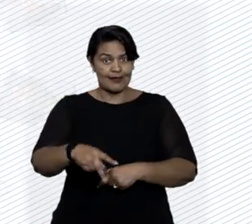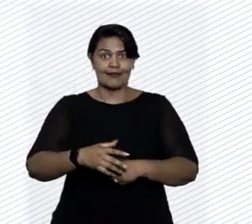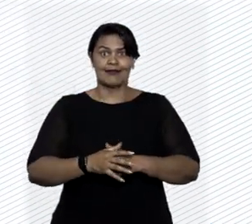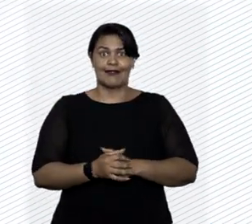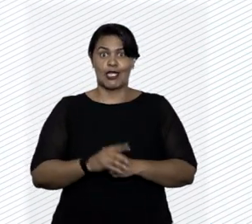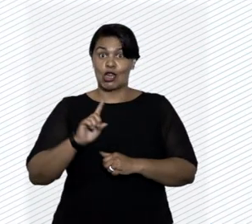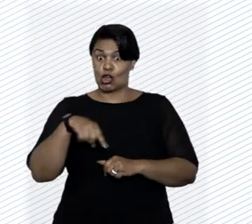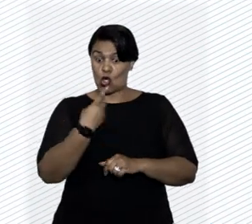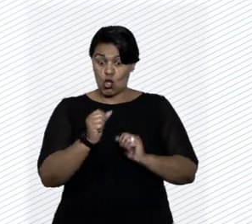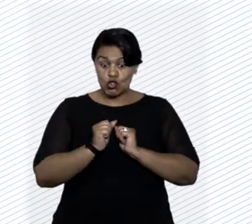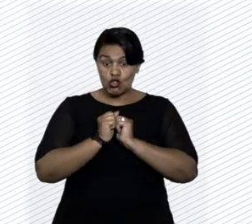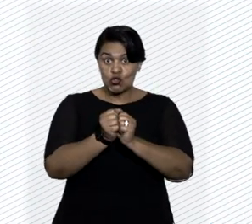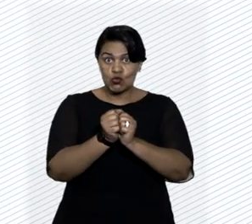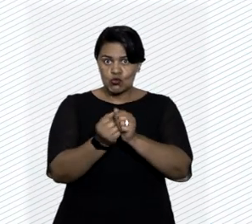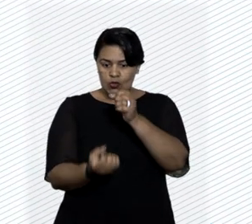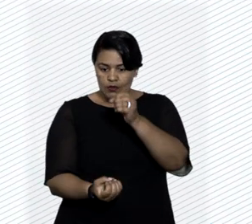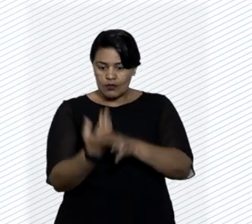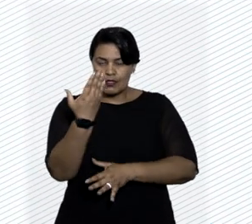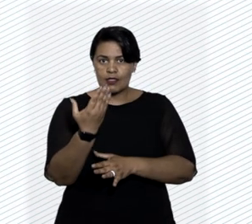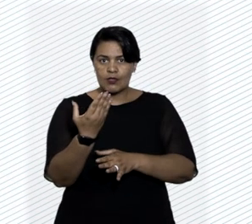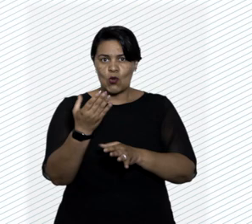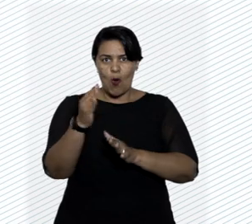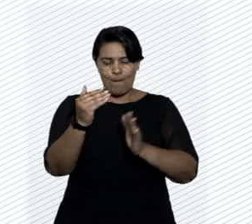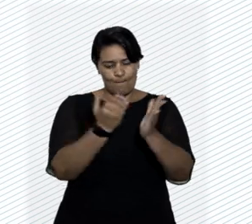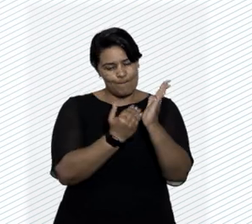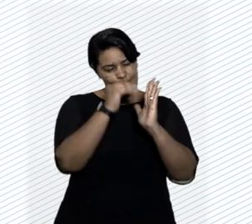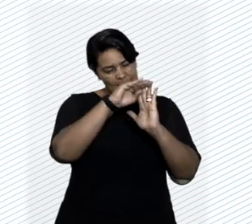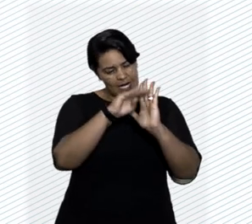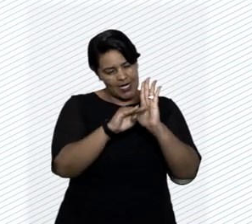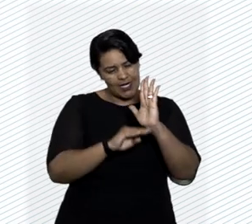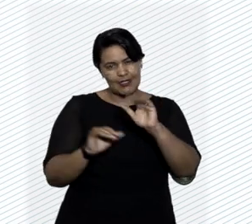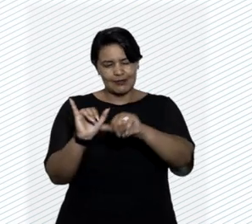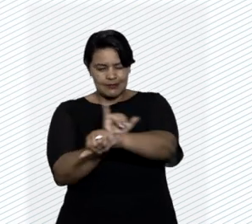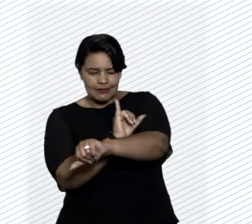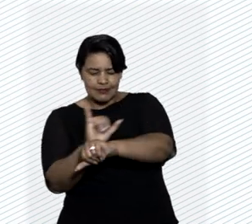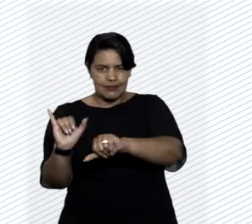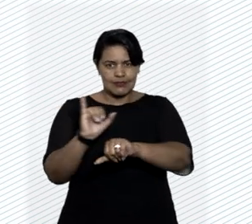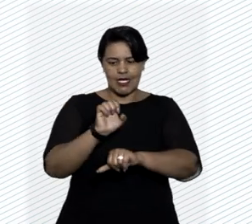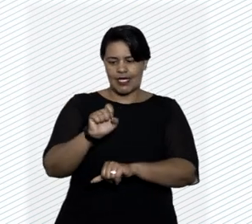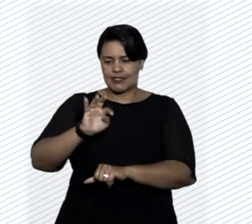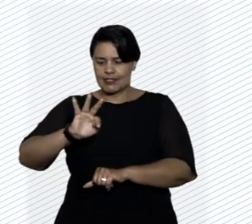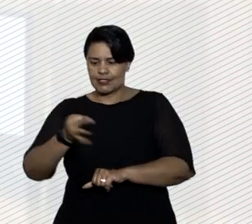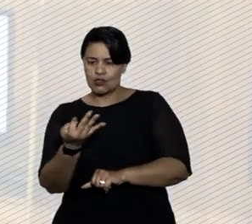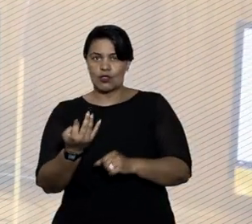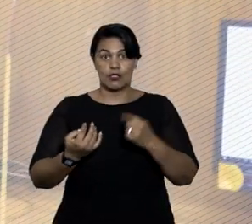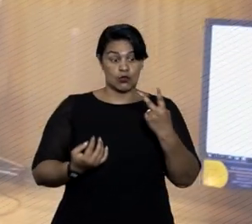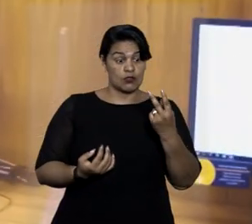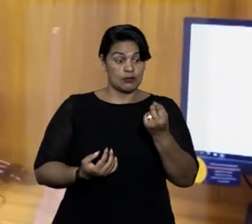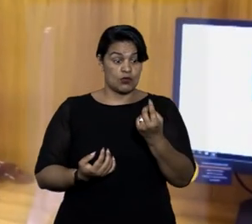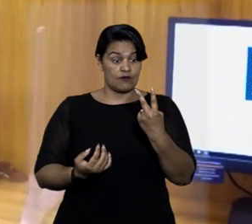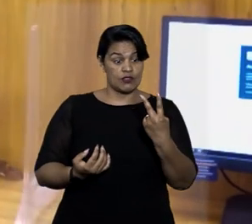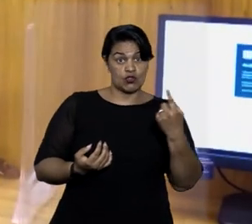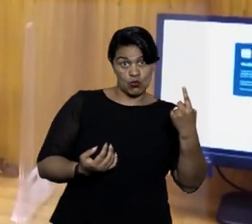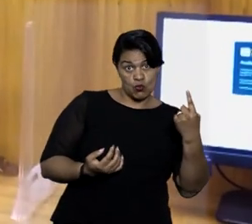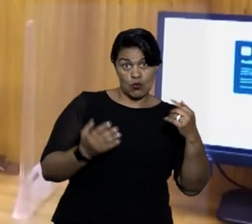Juntos, construímos o Plano Estratégico STJ 2021-2026.